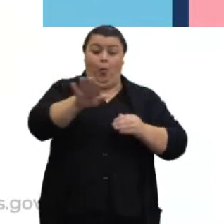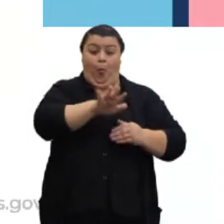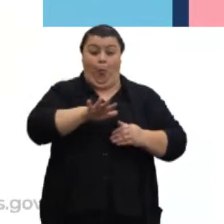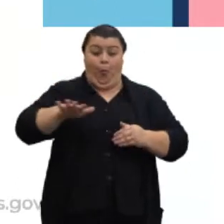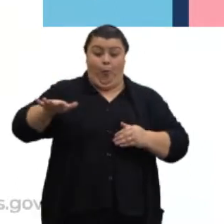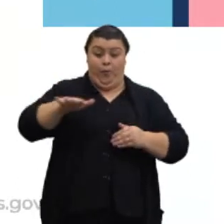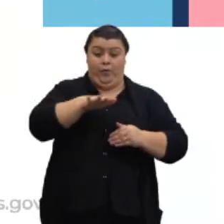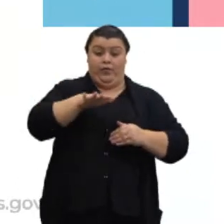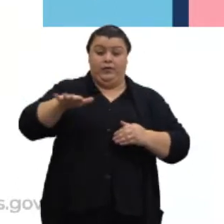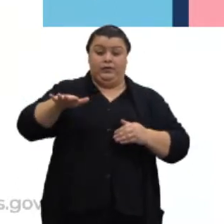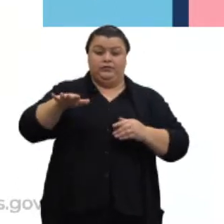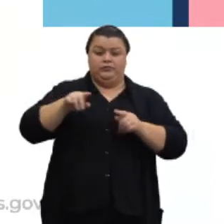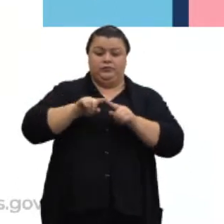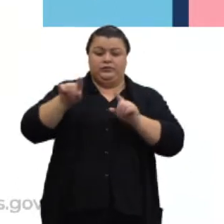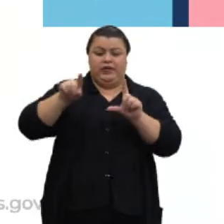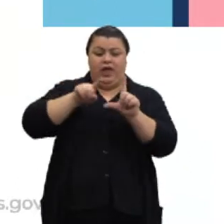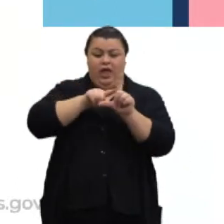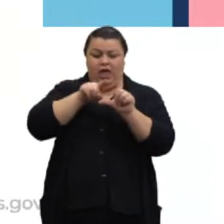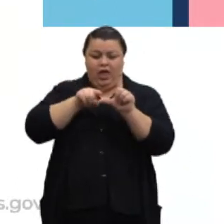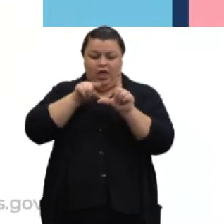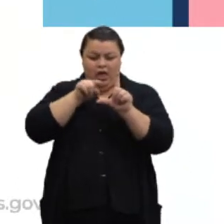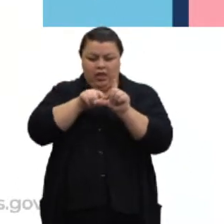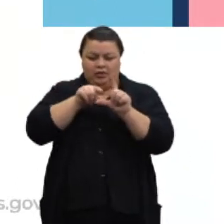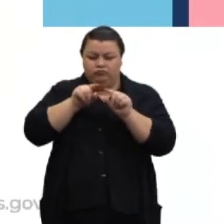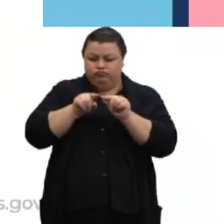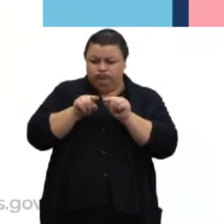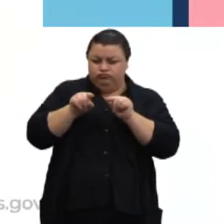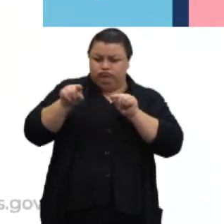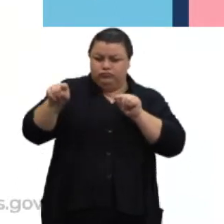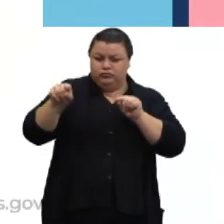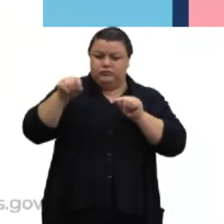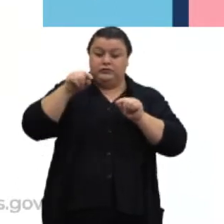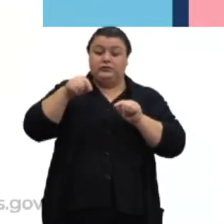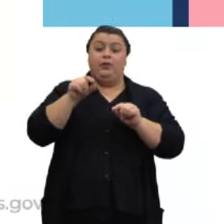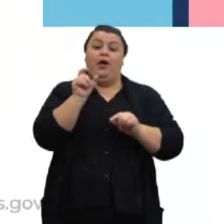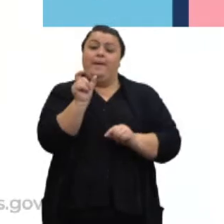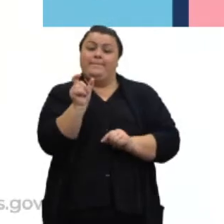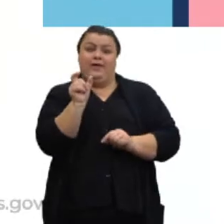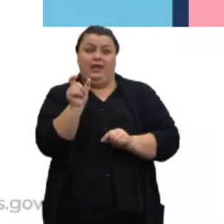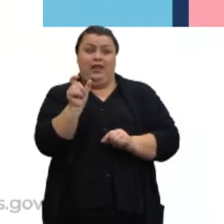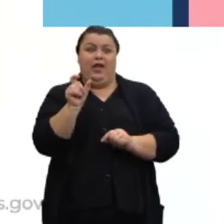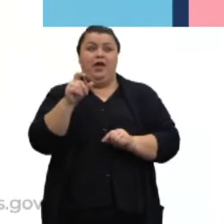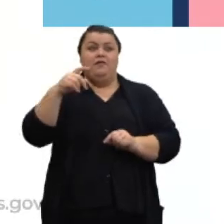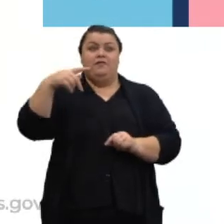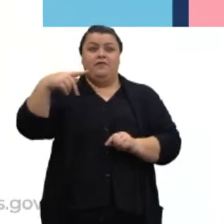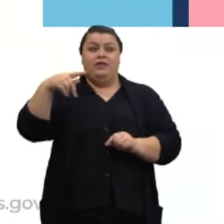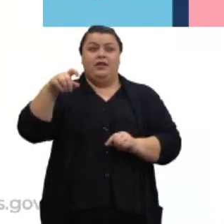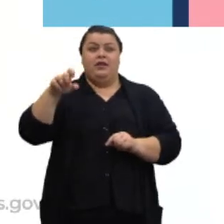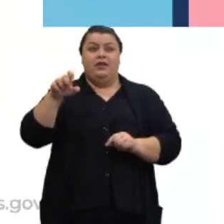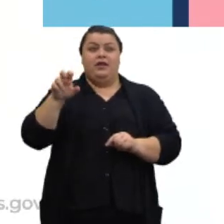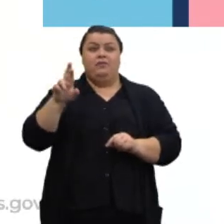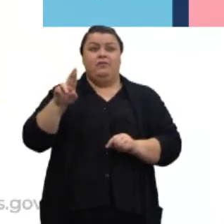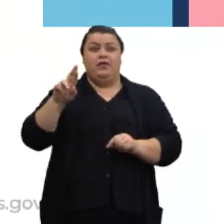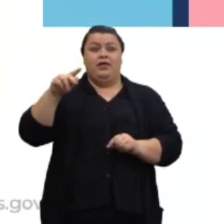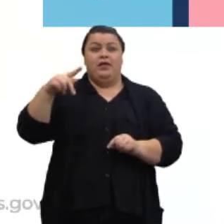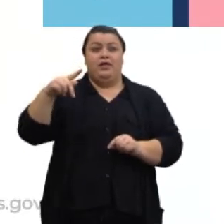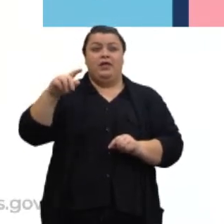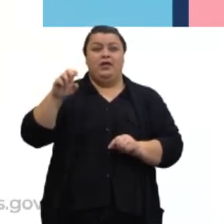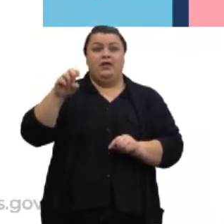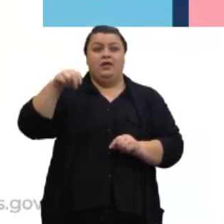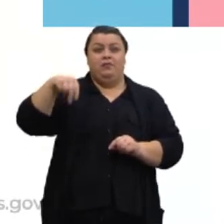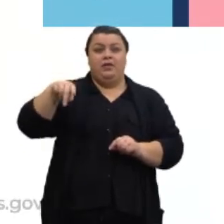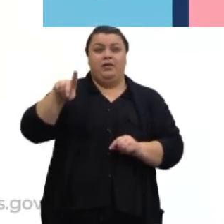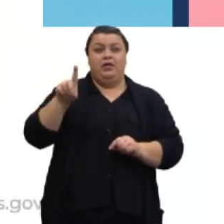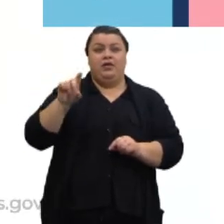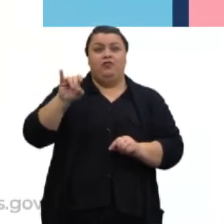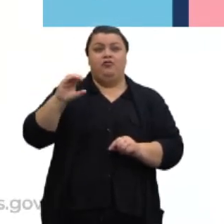determinam ângulos retos. Então a palavra perpendicular significa que em